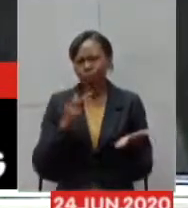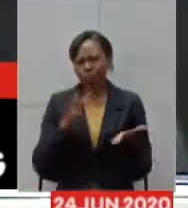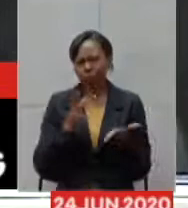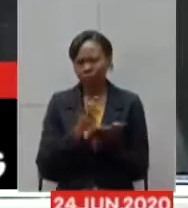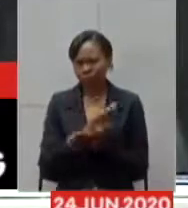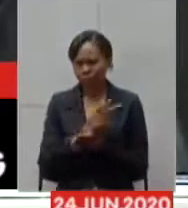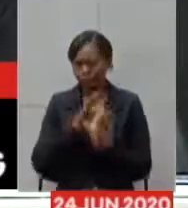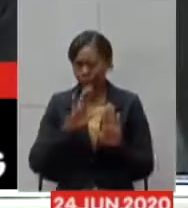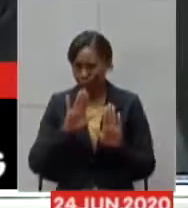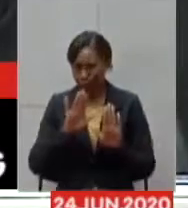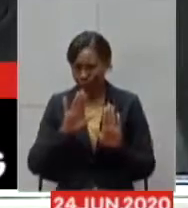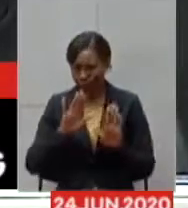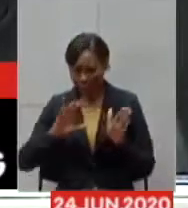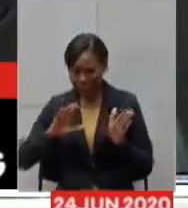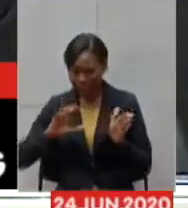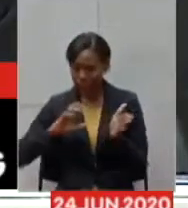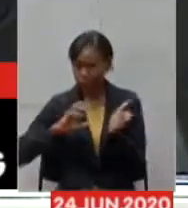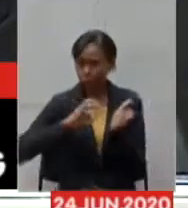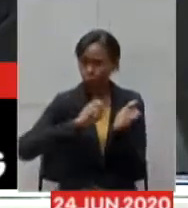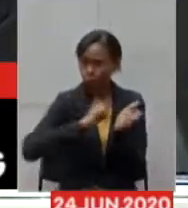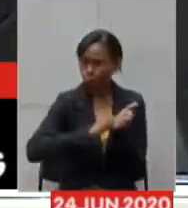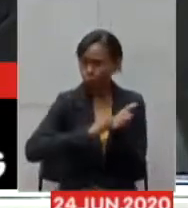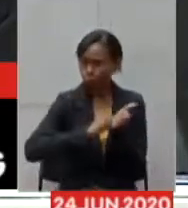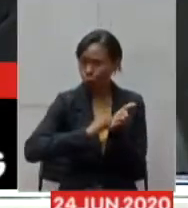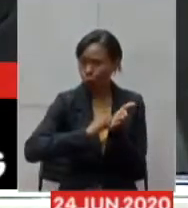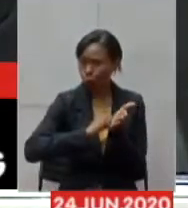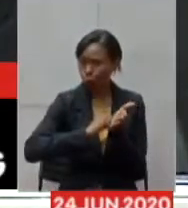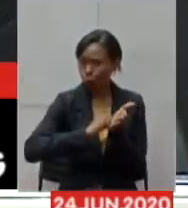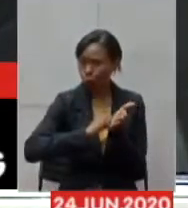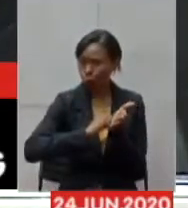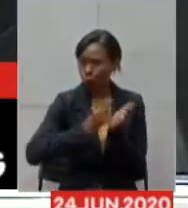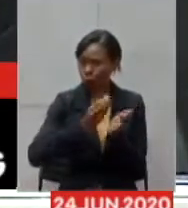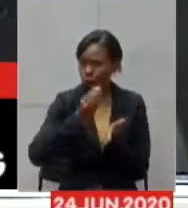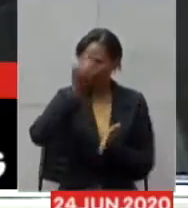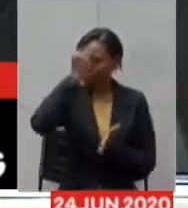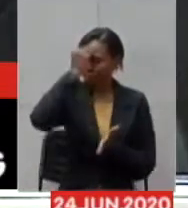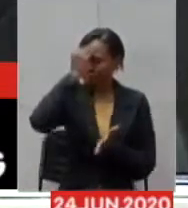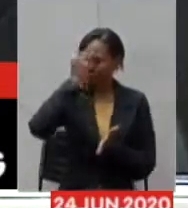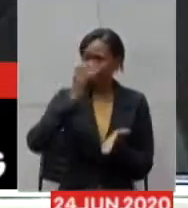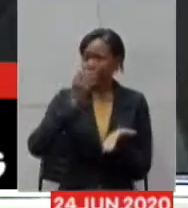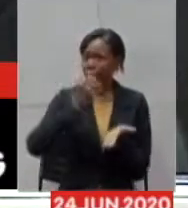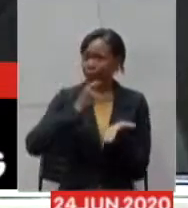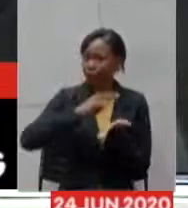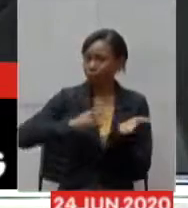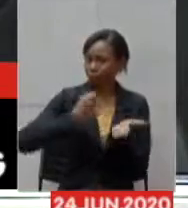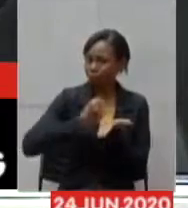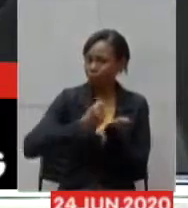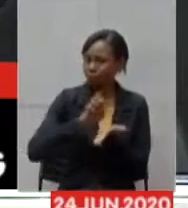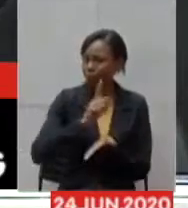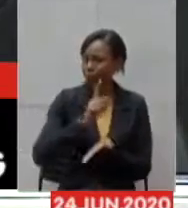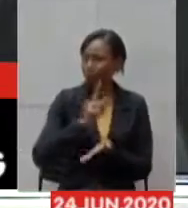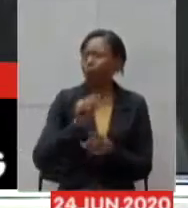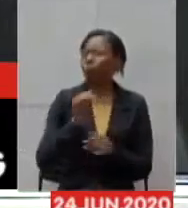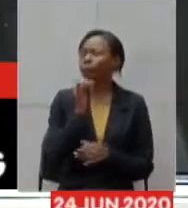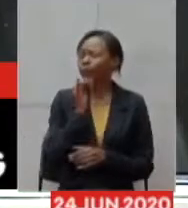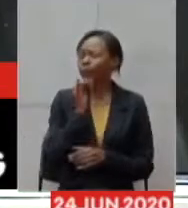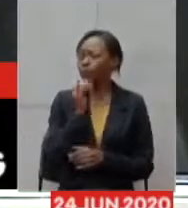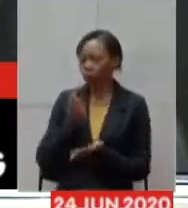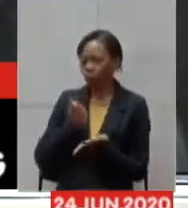ficou registrado em seis em memorandos vou falar para o senhor das compras de respiradores